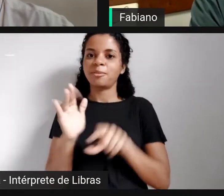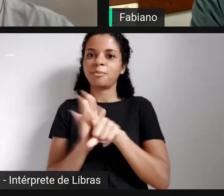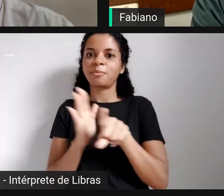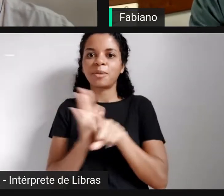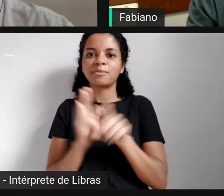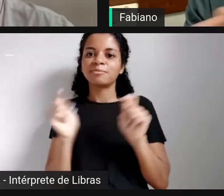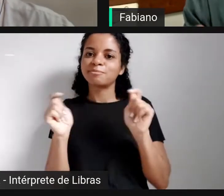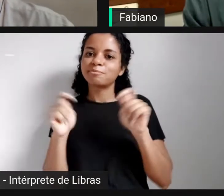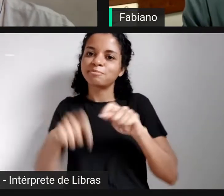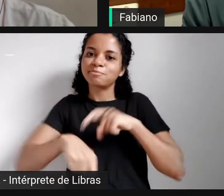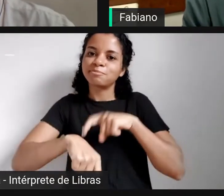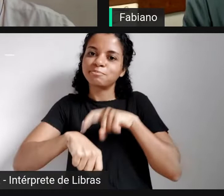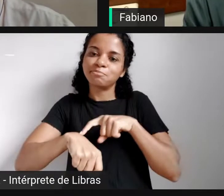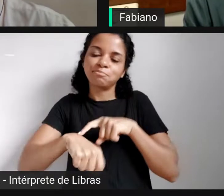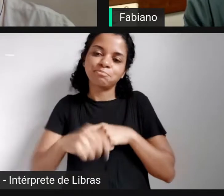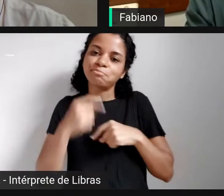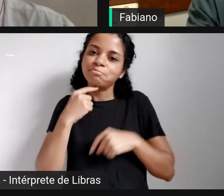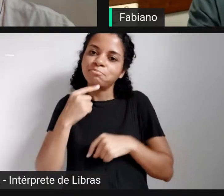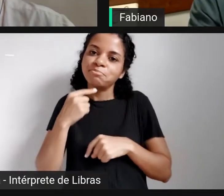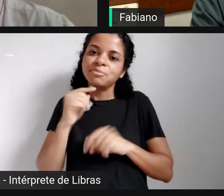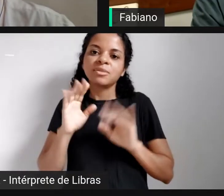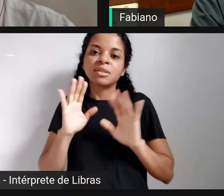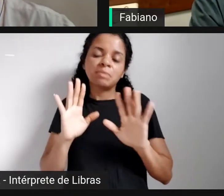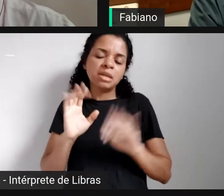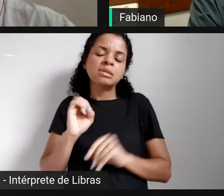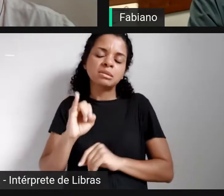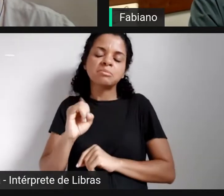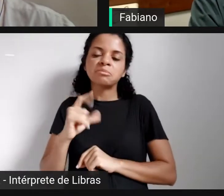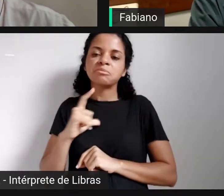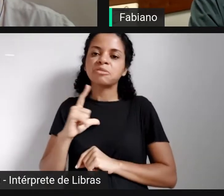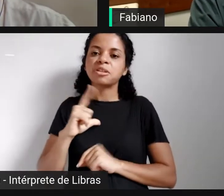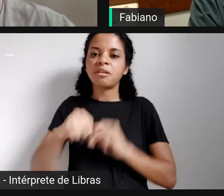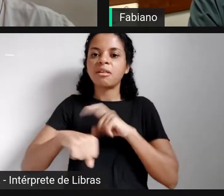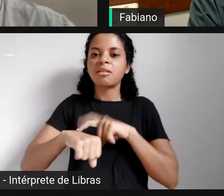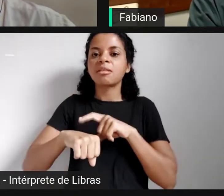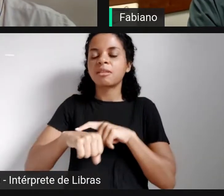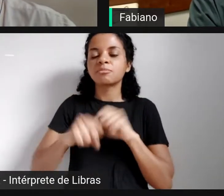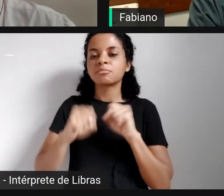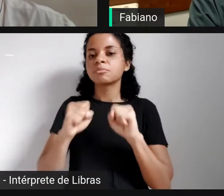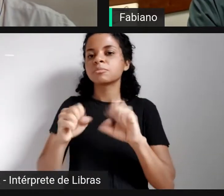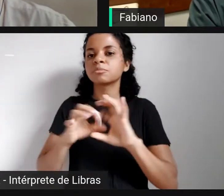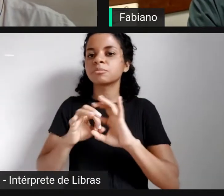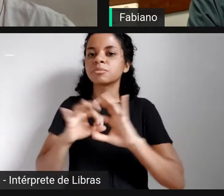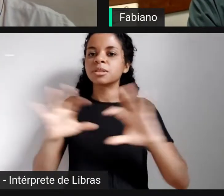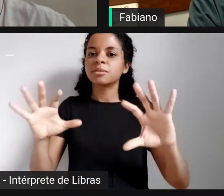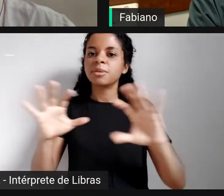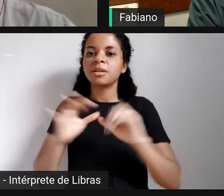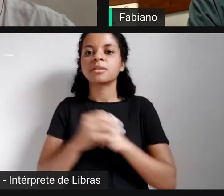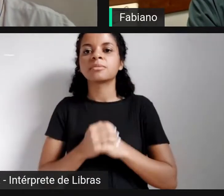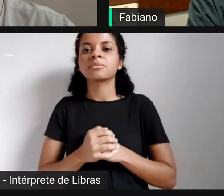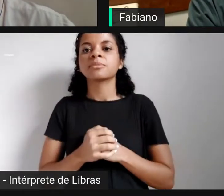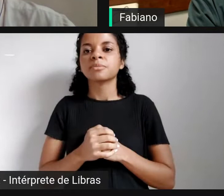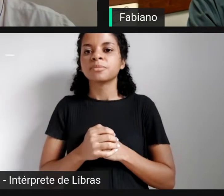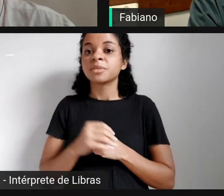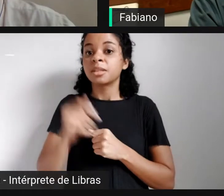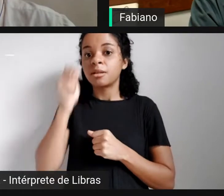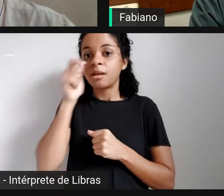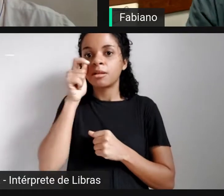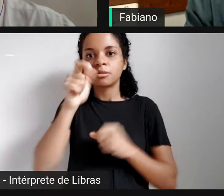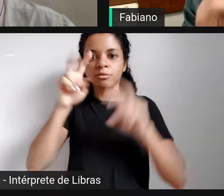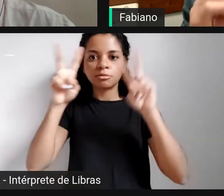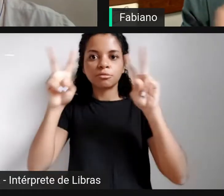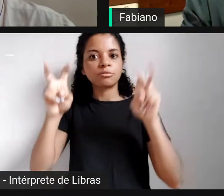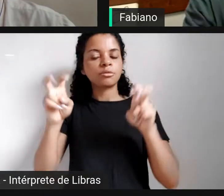do outro evento. Mas caso exista a possibilidade, fique o máximo de tempo que você puder, porque o assunto é bastante interessante, tenho certeza que